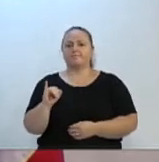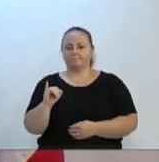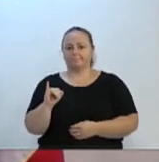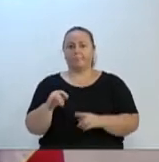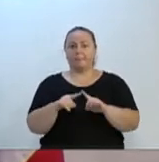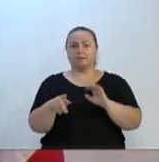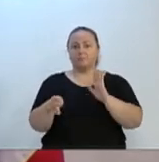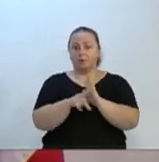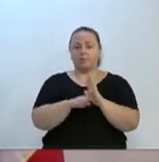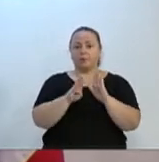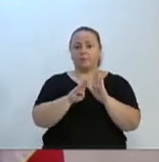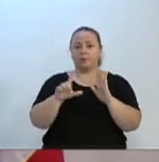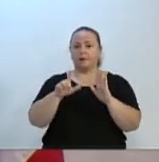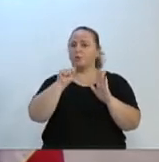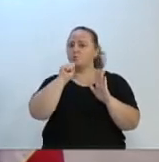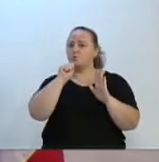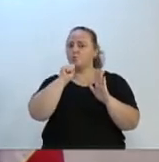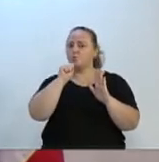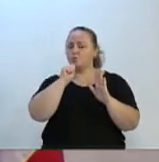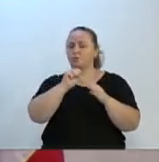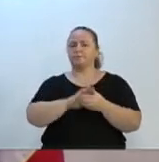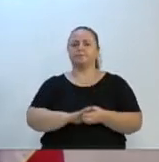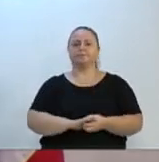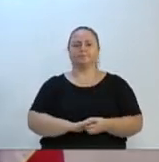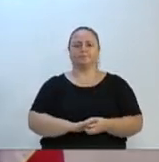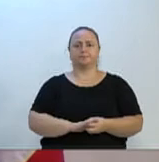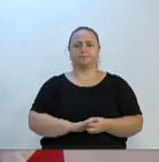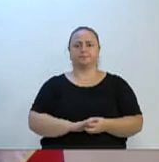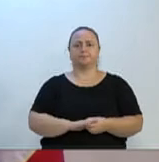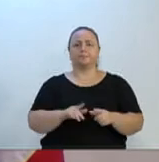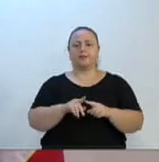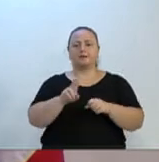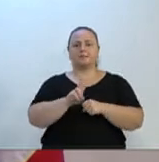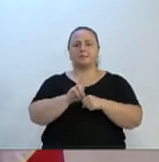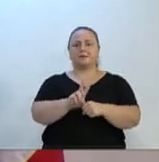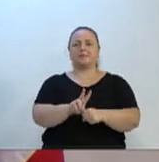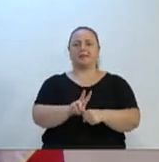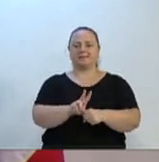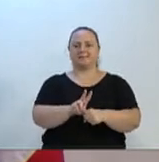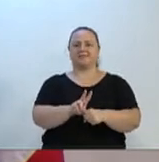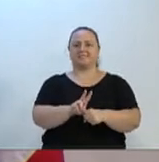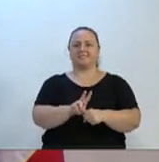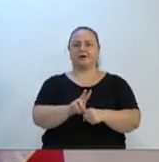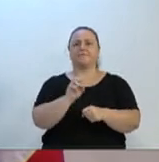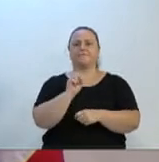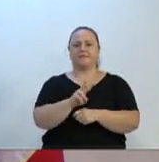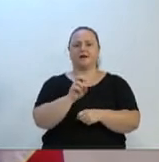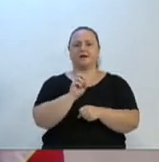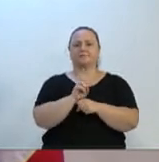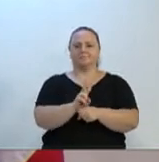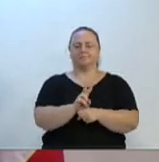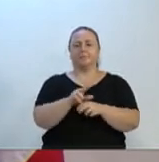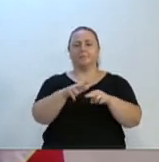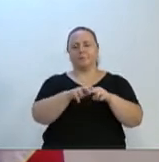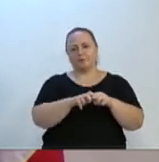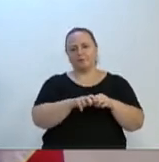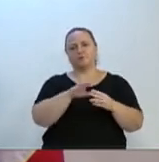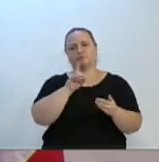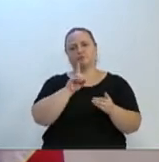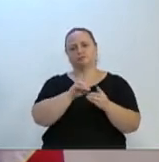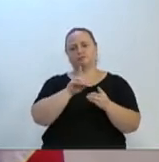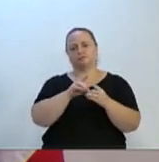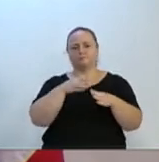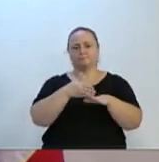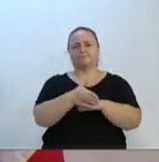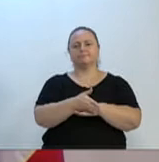fazer as vezes de um hospital regional, ele acaba sendo o hospital que atende todos esses